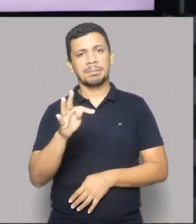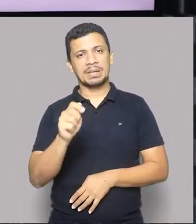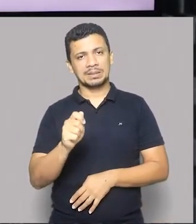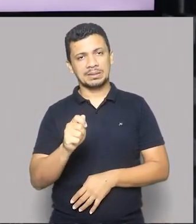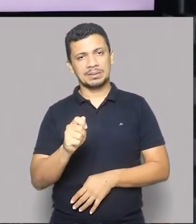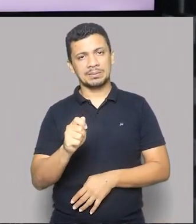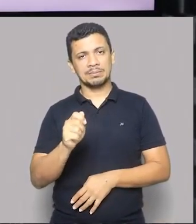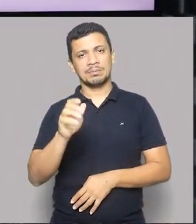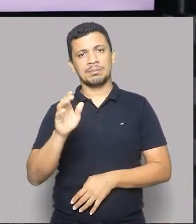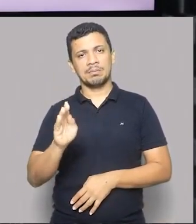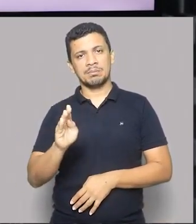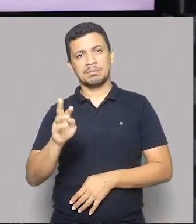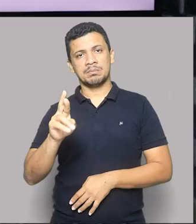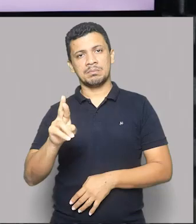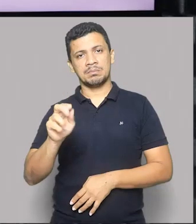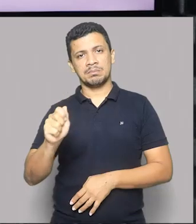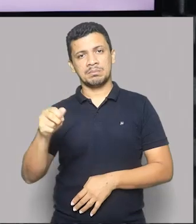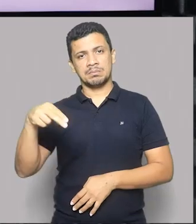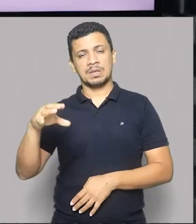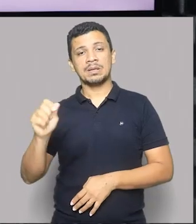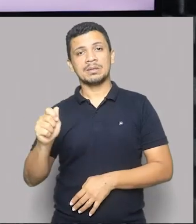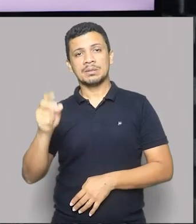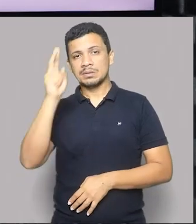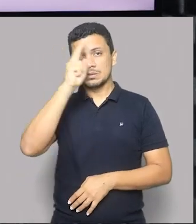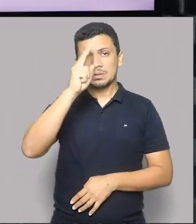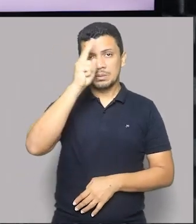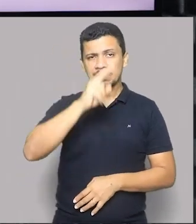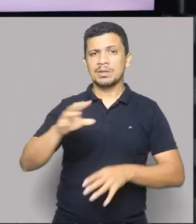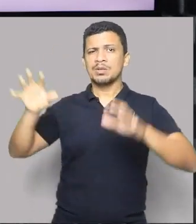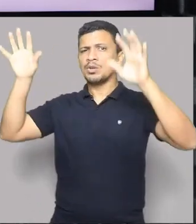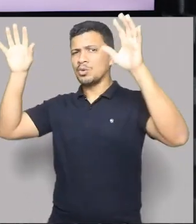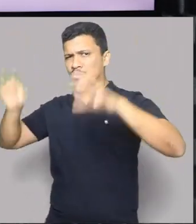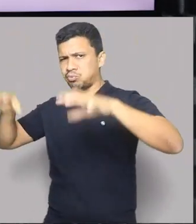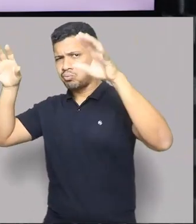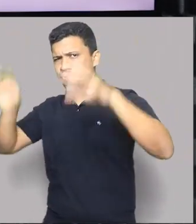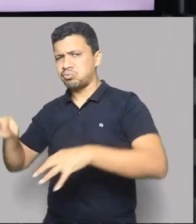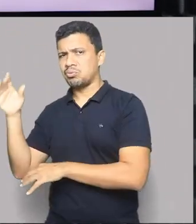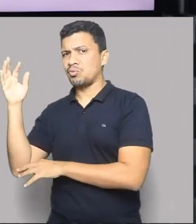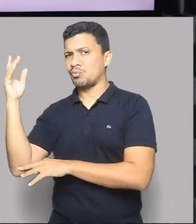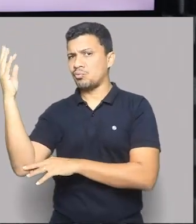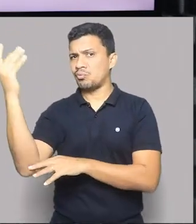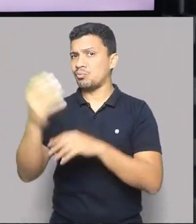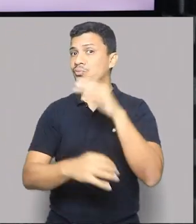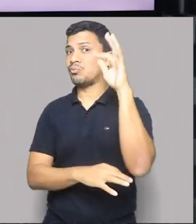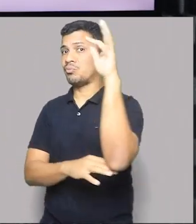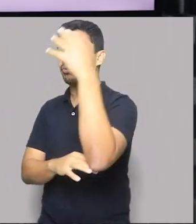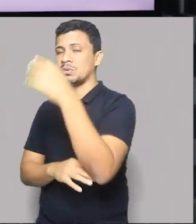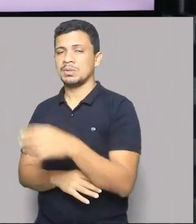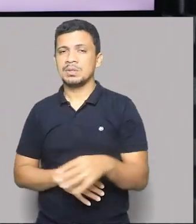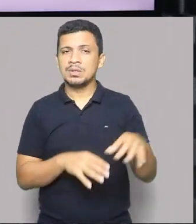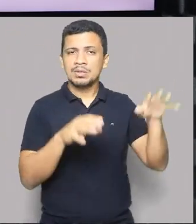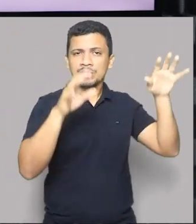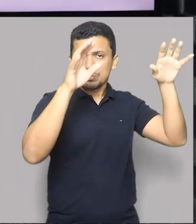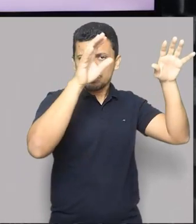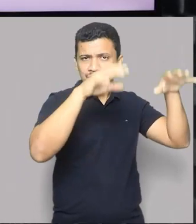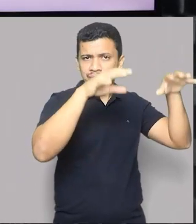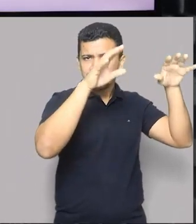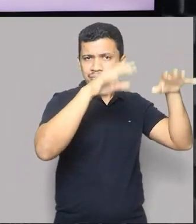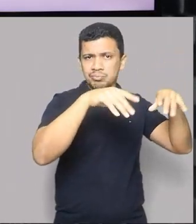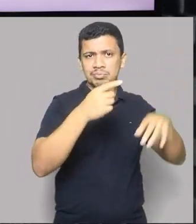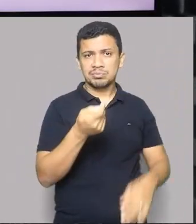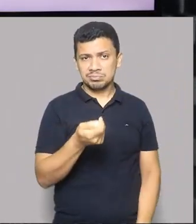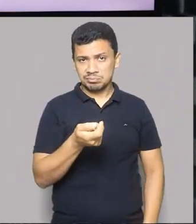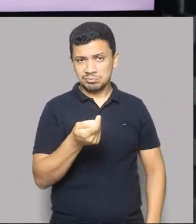Lembra isso que eu disse para vocês? Aonde muito chove é a floresta. Aonde pouco chove é aqui,